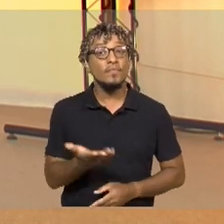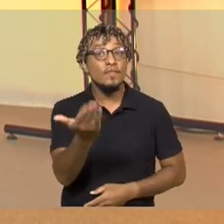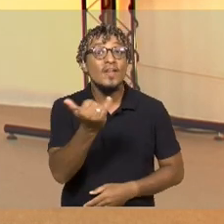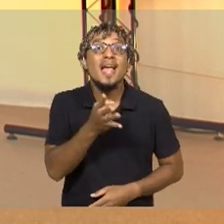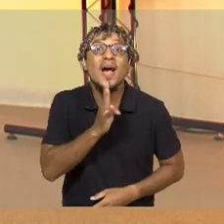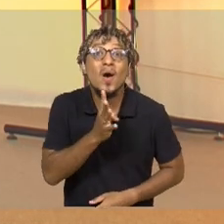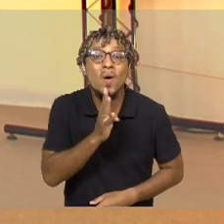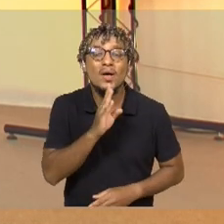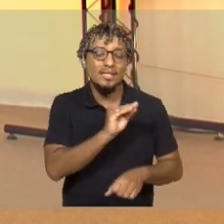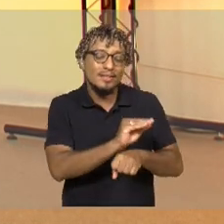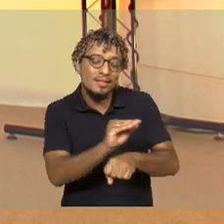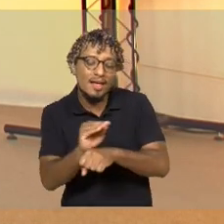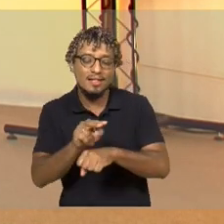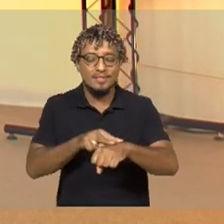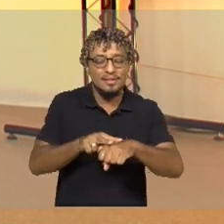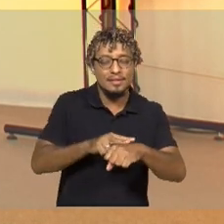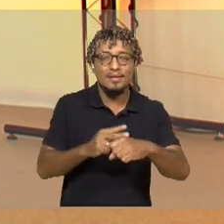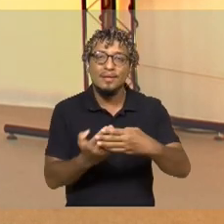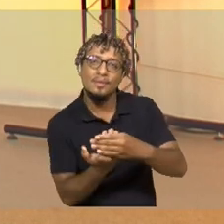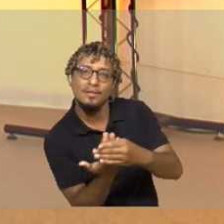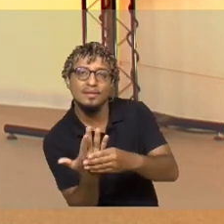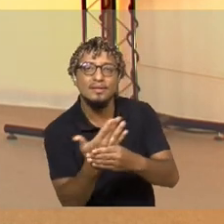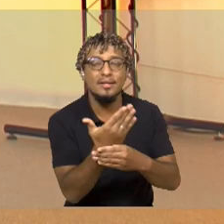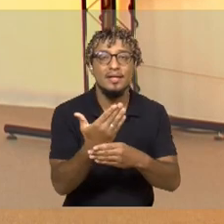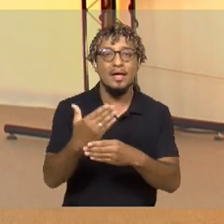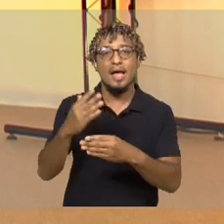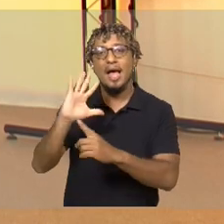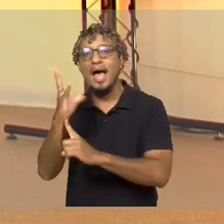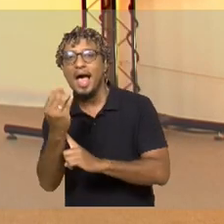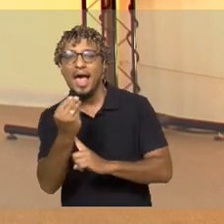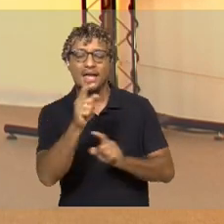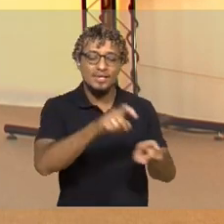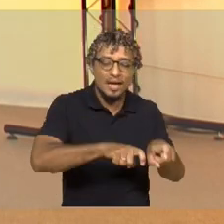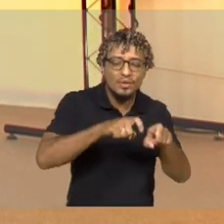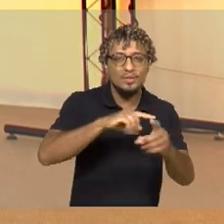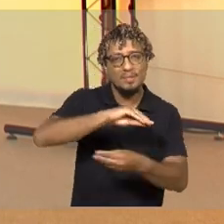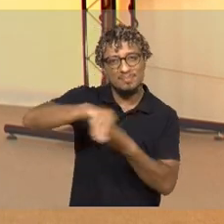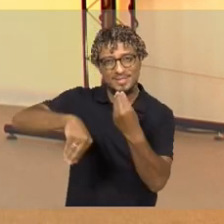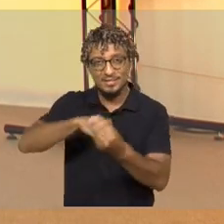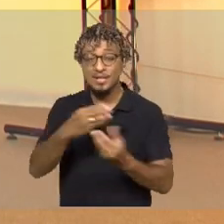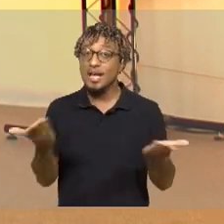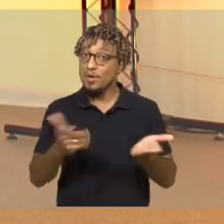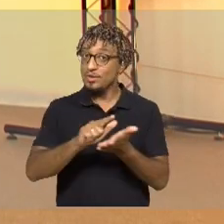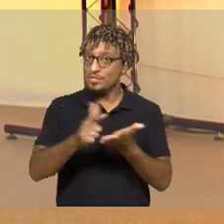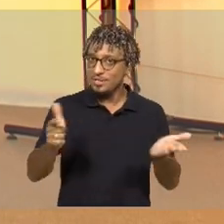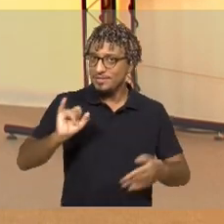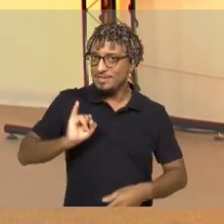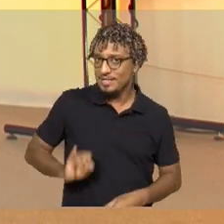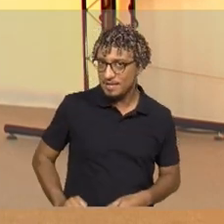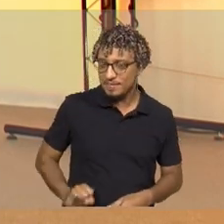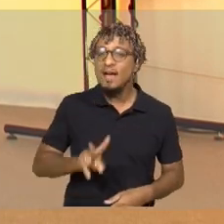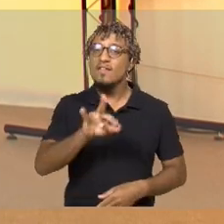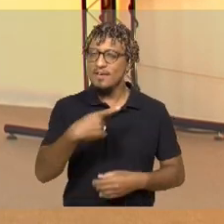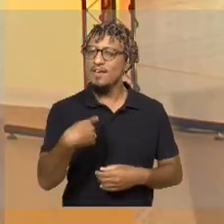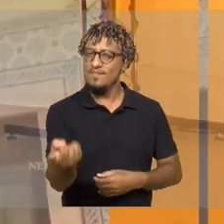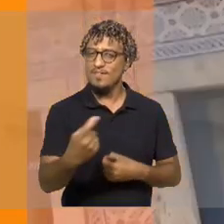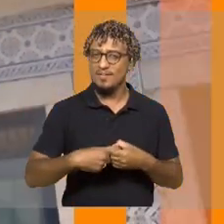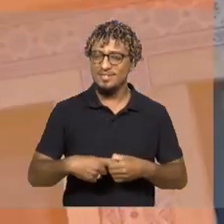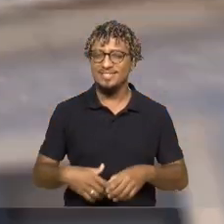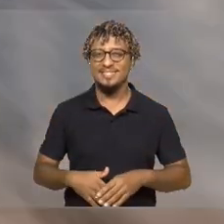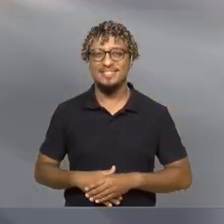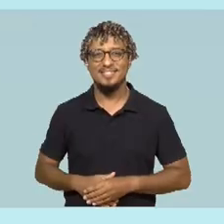milenar do cultivo dos bonsais que mistura arte e agricultura. O nosso telejornal vai para o intervalo e volta já já.